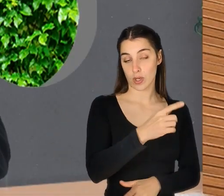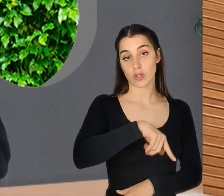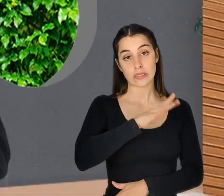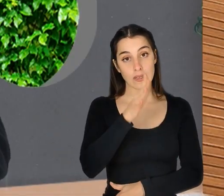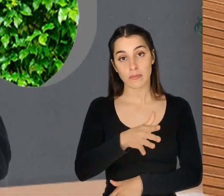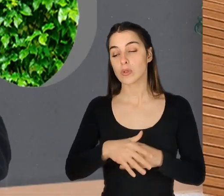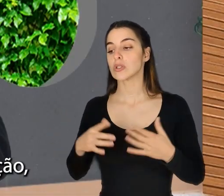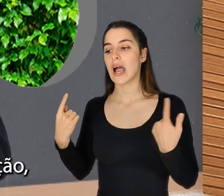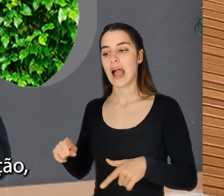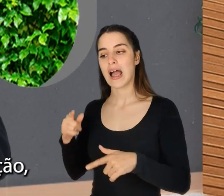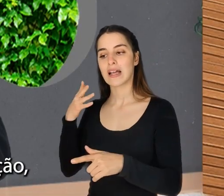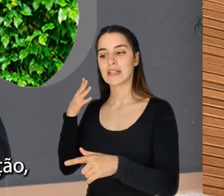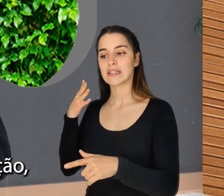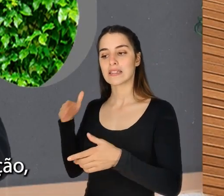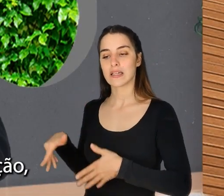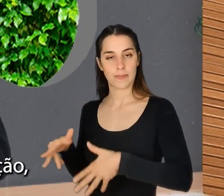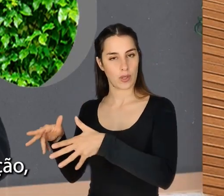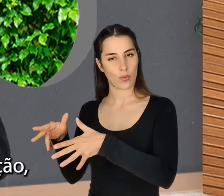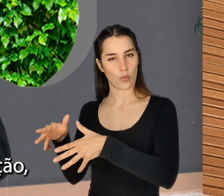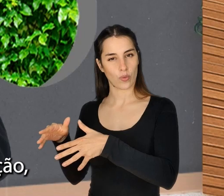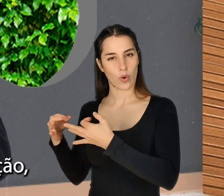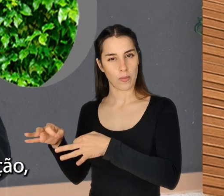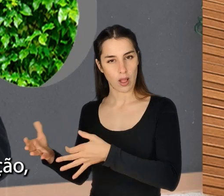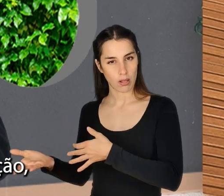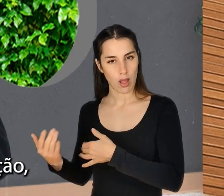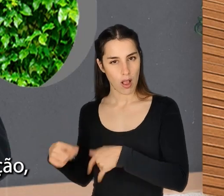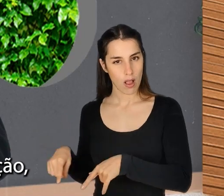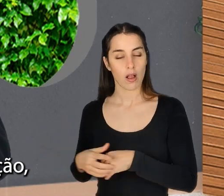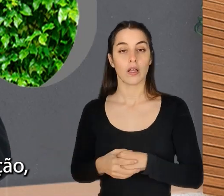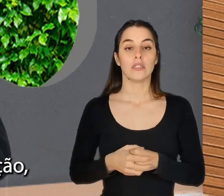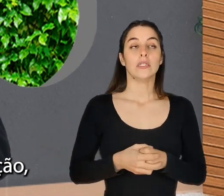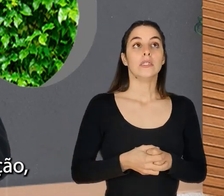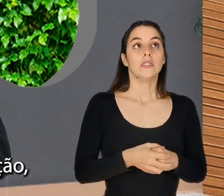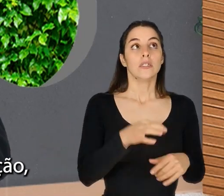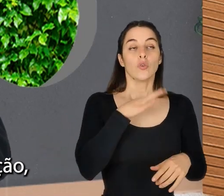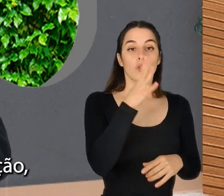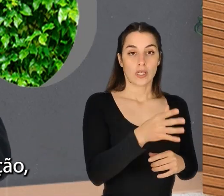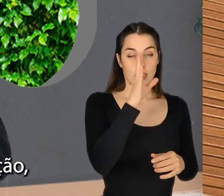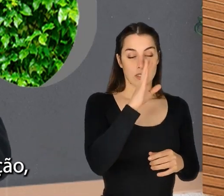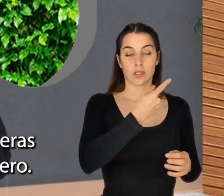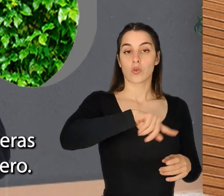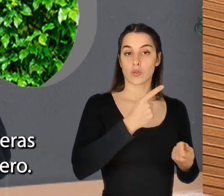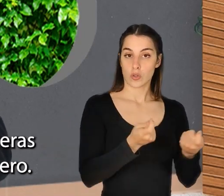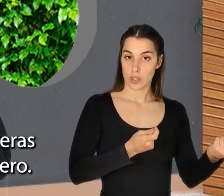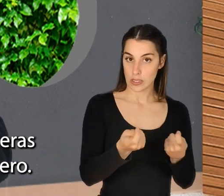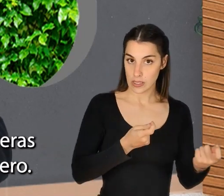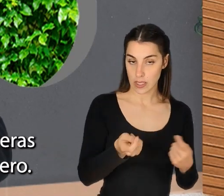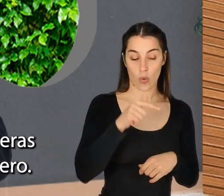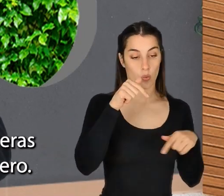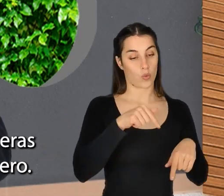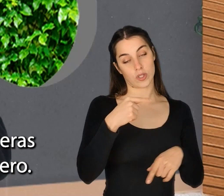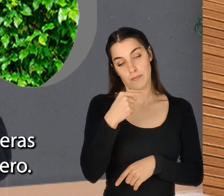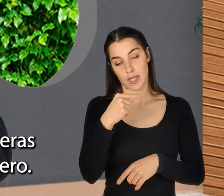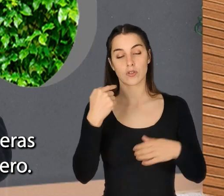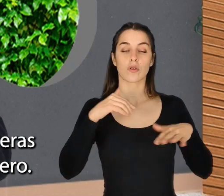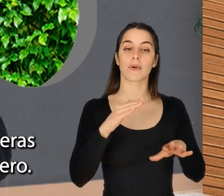clássica? Olha, eu diria que é, não só, nós quando estamos numa organização, hoje em dia cada vez